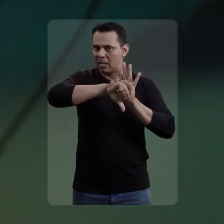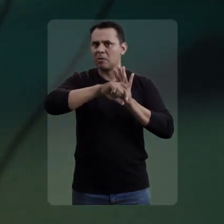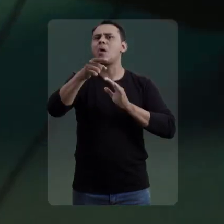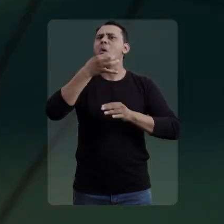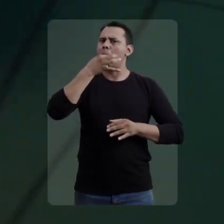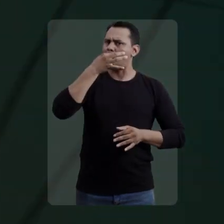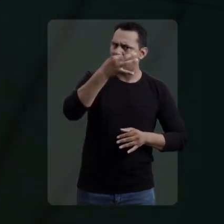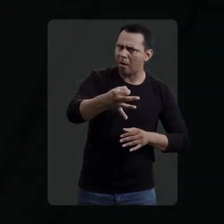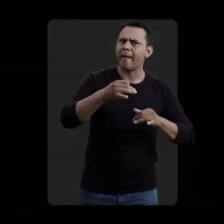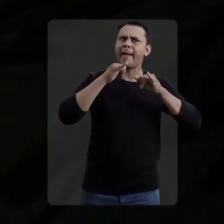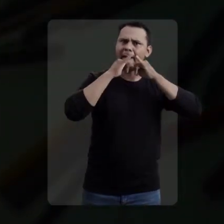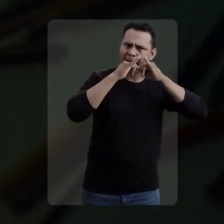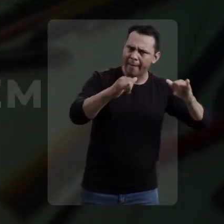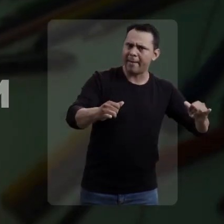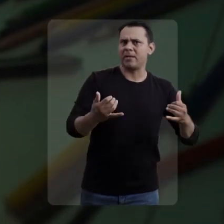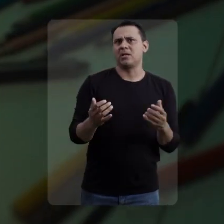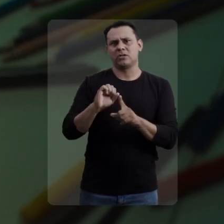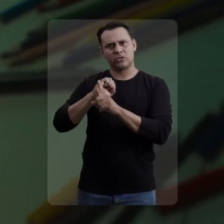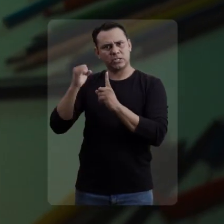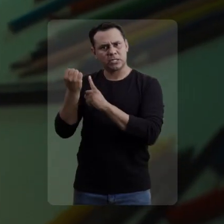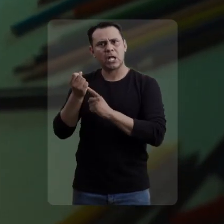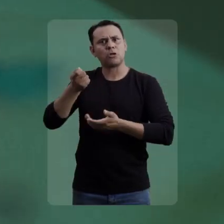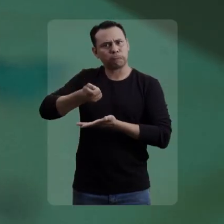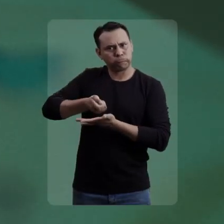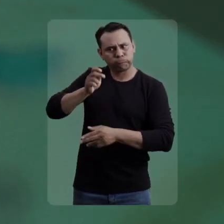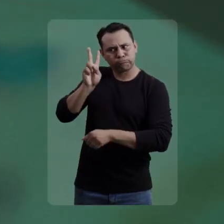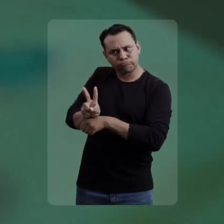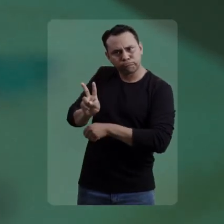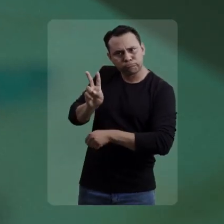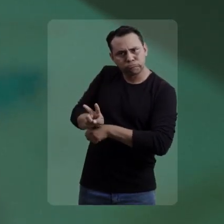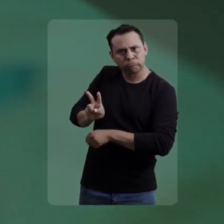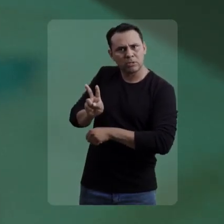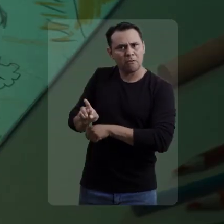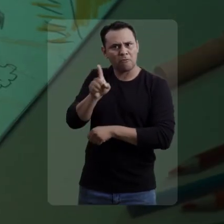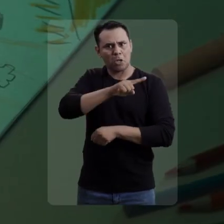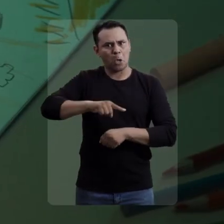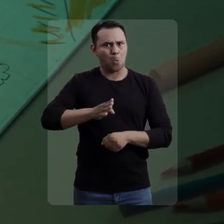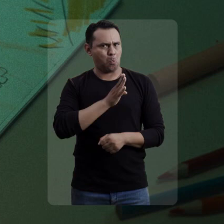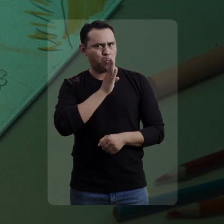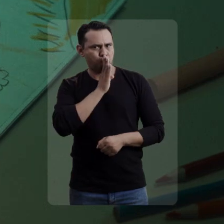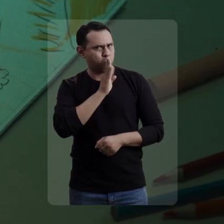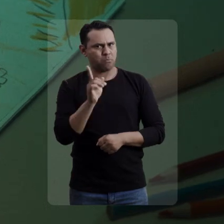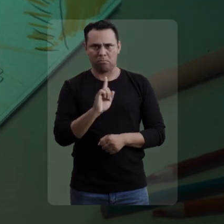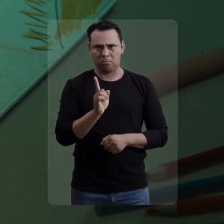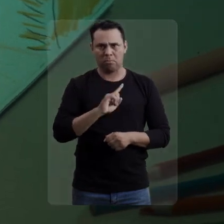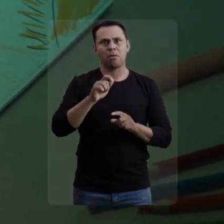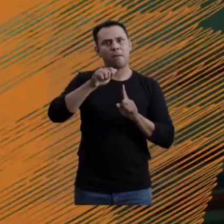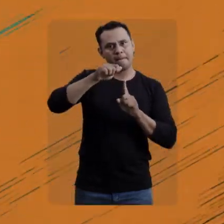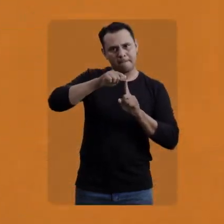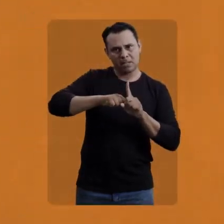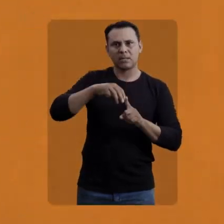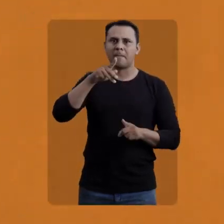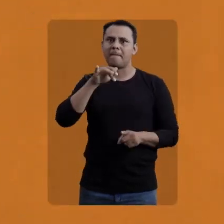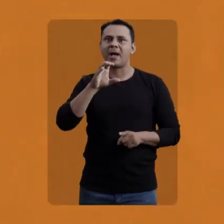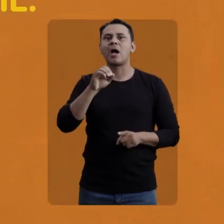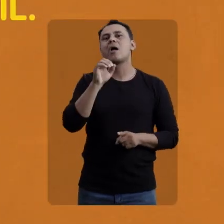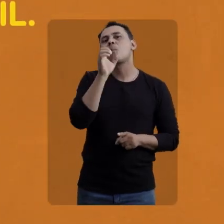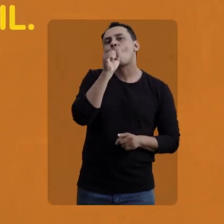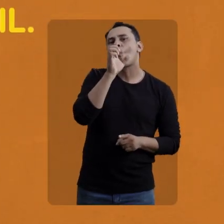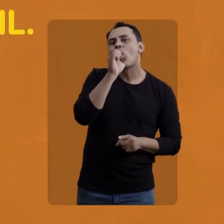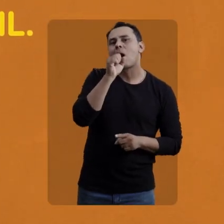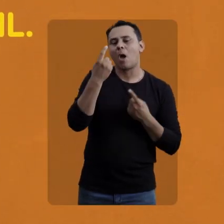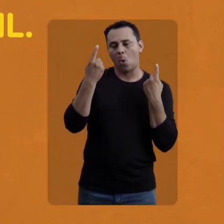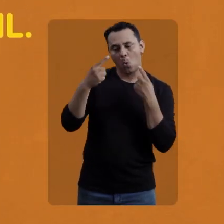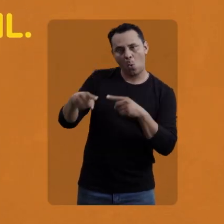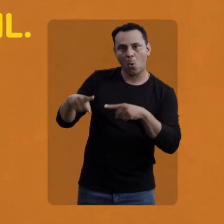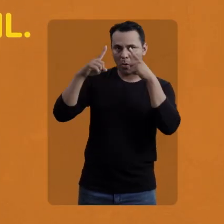Denuncie. A sociedade tem o dever de proteger e ninguém tem o direito de calar. Maio Laranja. Mês de